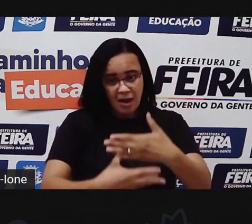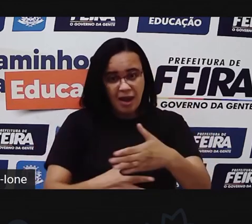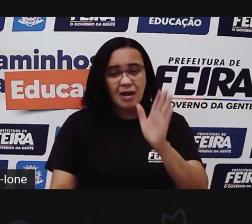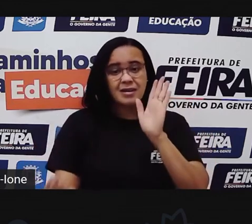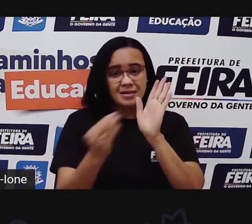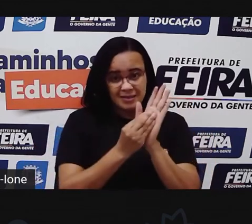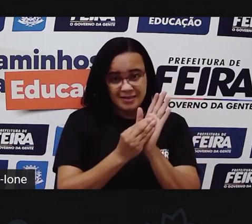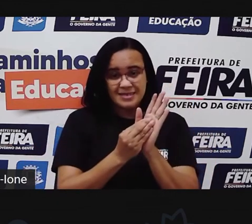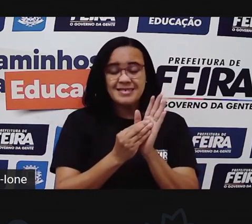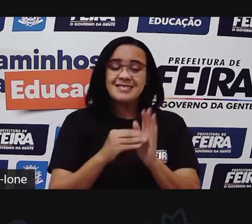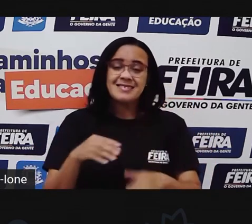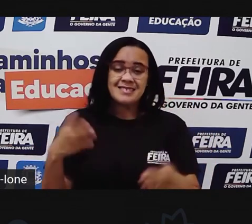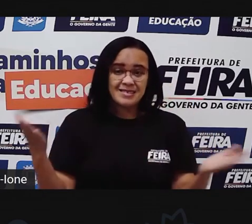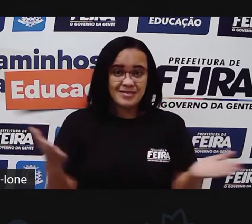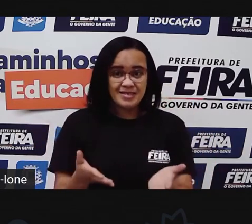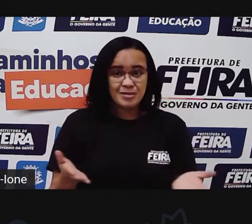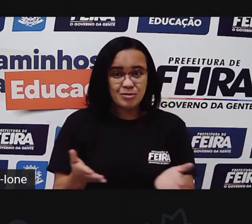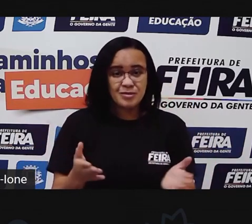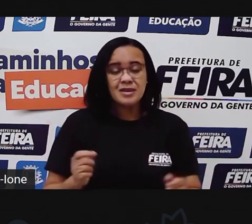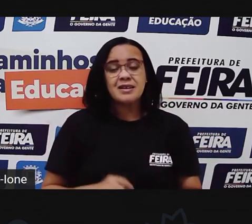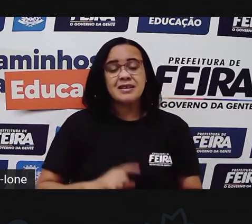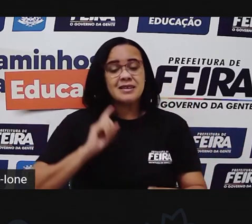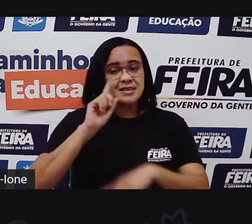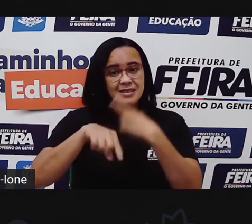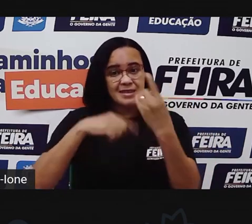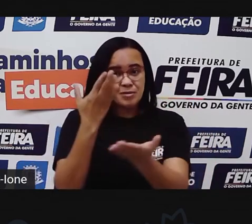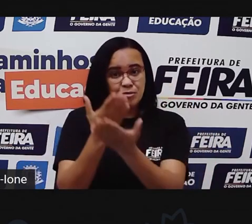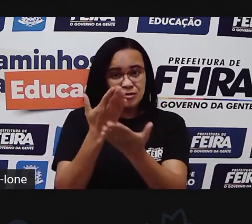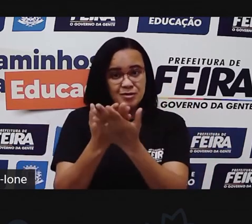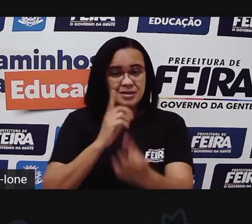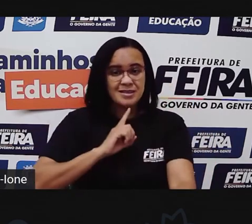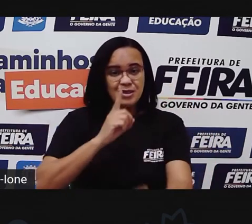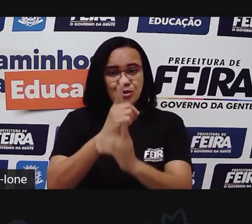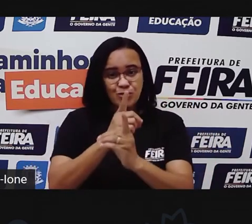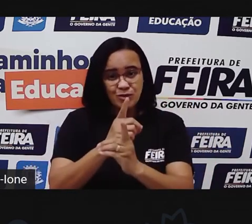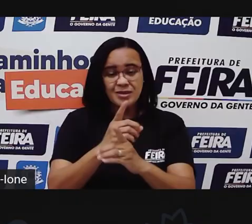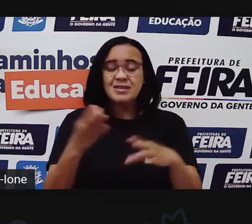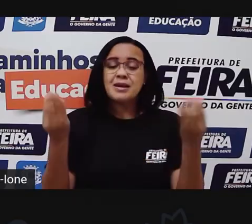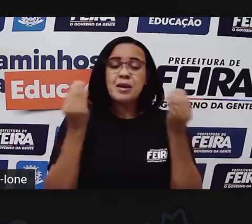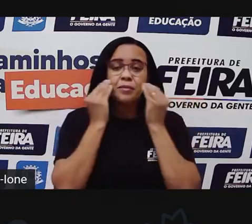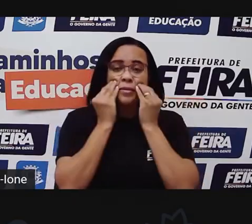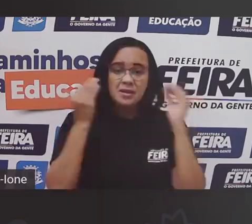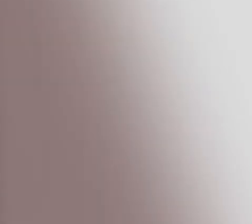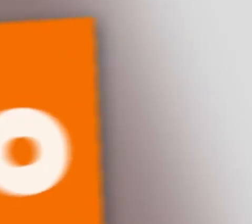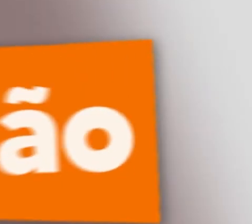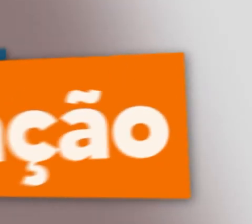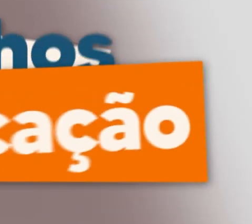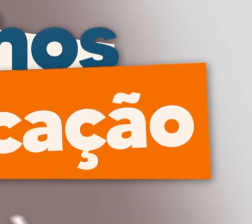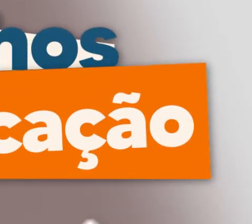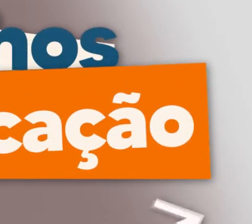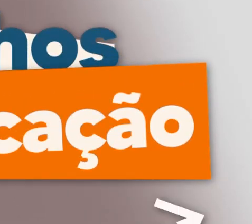Vamos ficando por aqui. Nós nos vemos na próxima aula. Um beijão e até mais. Tchau, tchau!